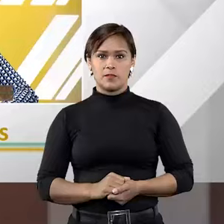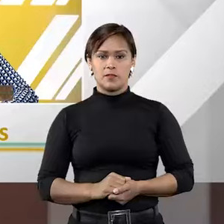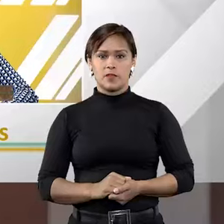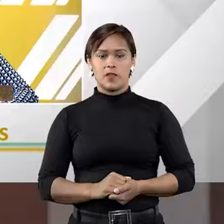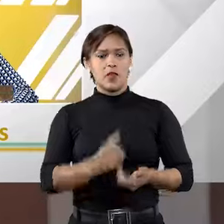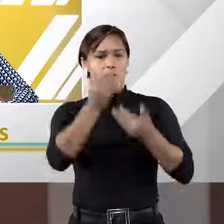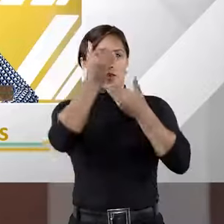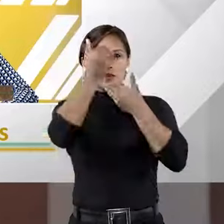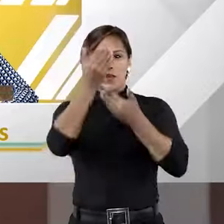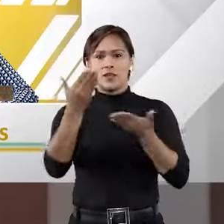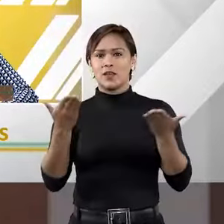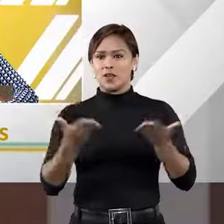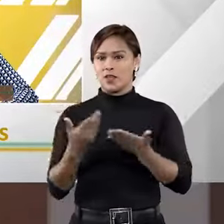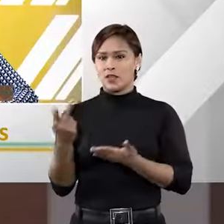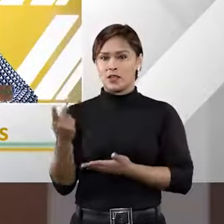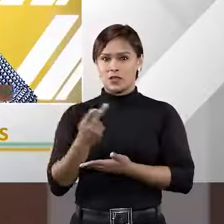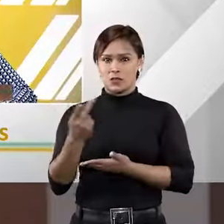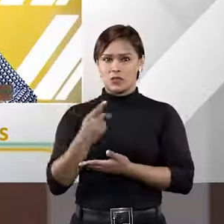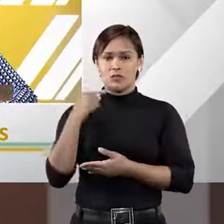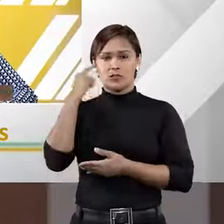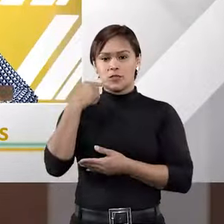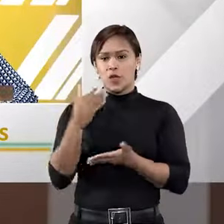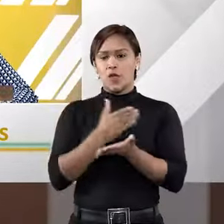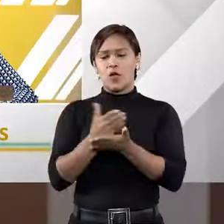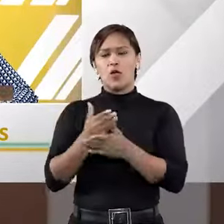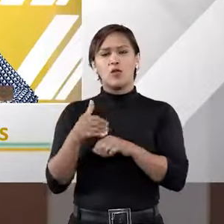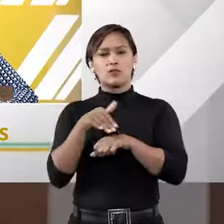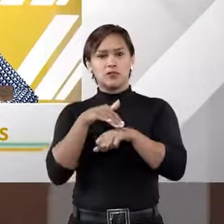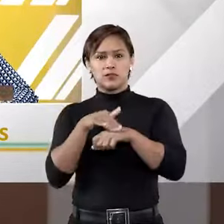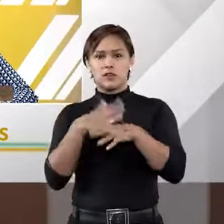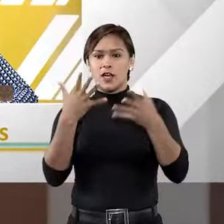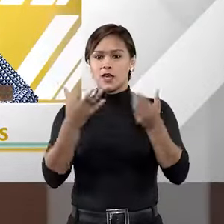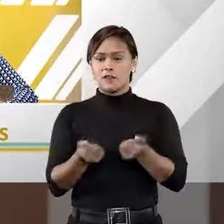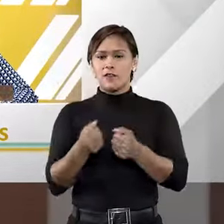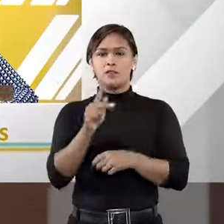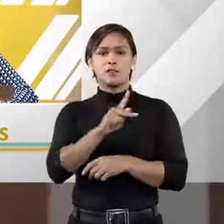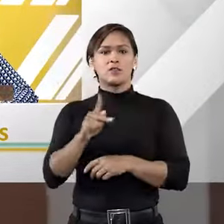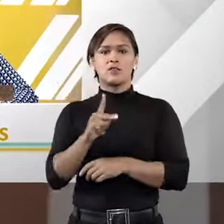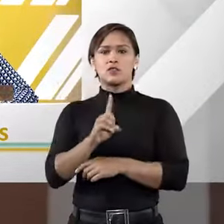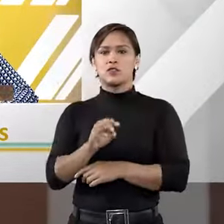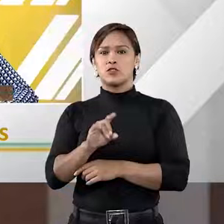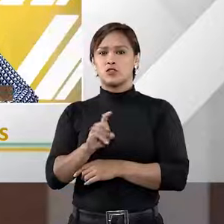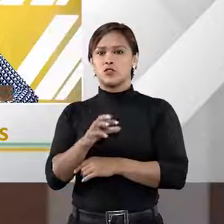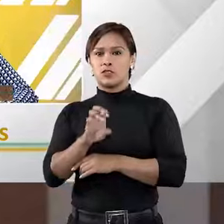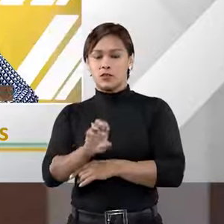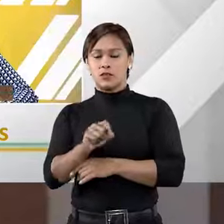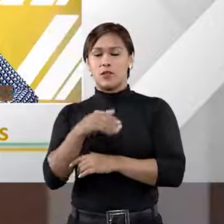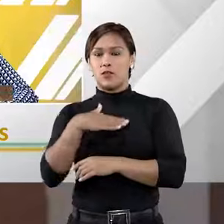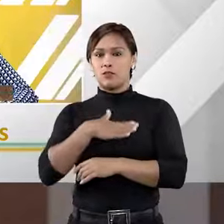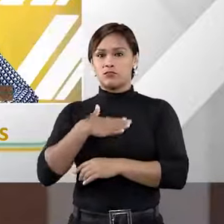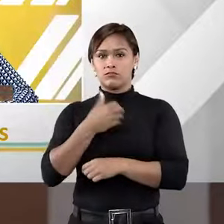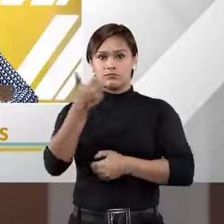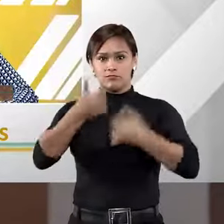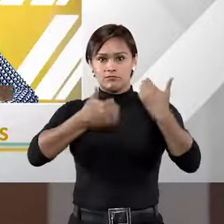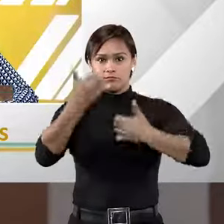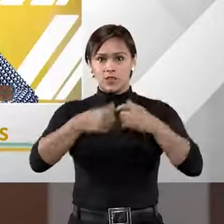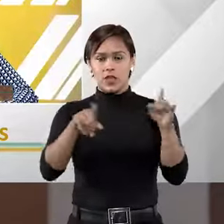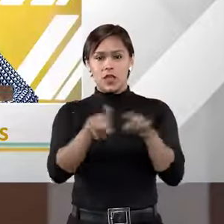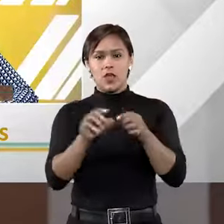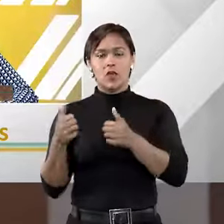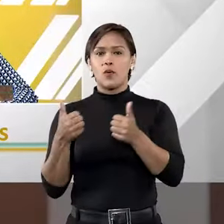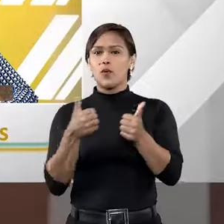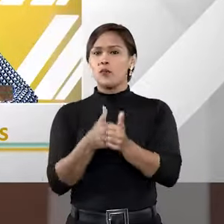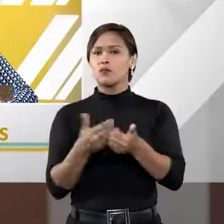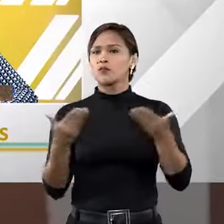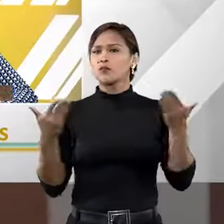Muito obrigada desde já vocês dois. Então, para começo de conversa, professor Fred Didier Júnior, eu gostaria que você explicasse, para quem nos